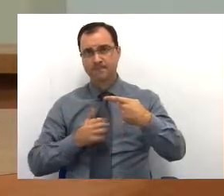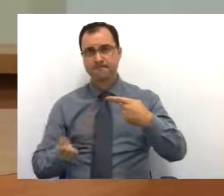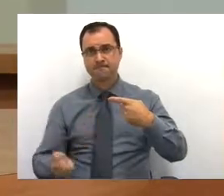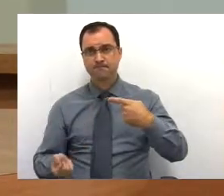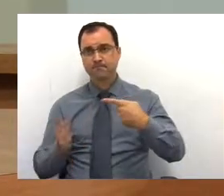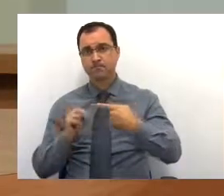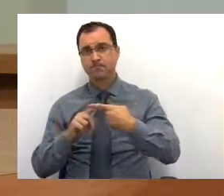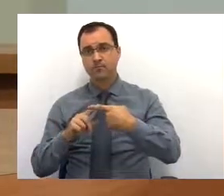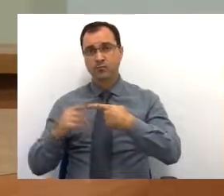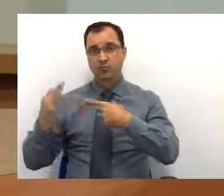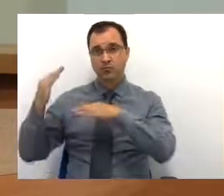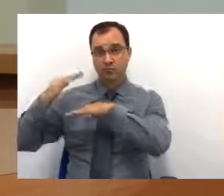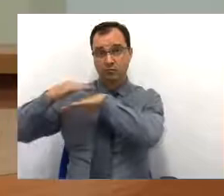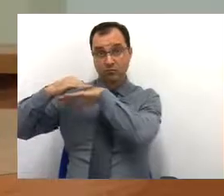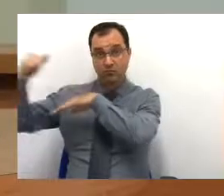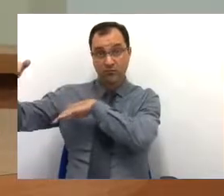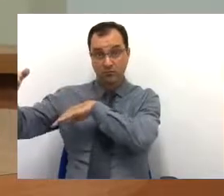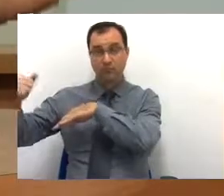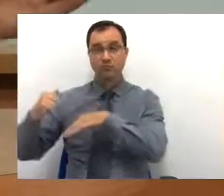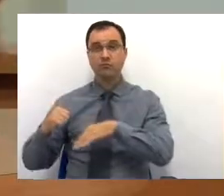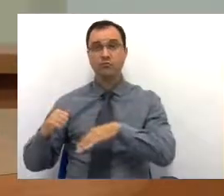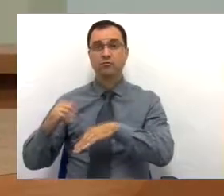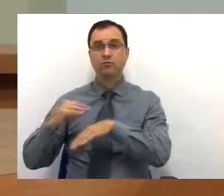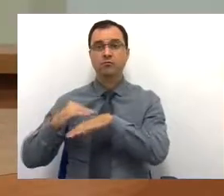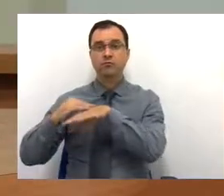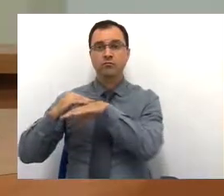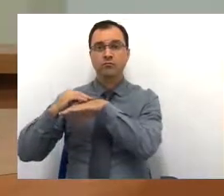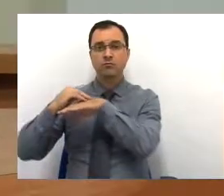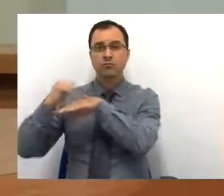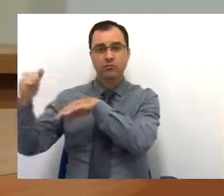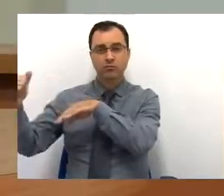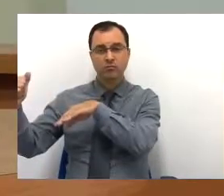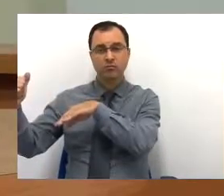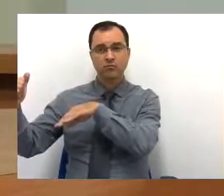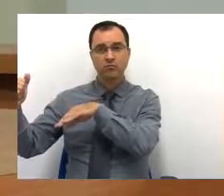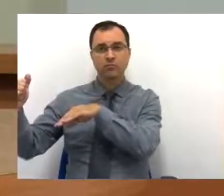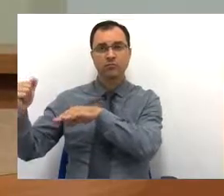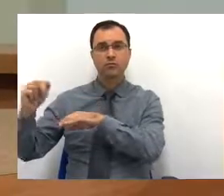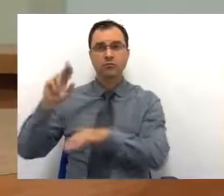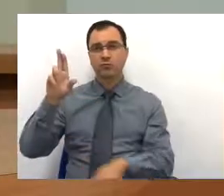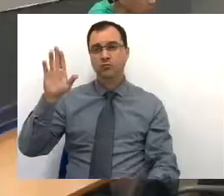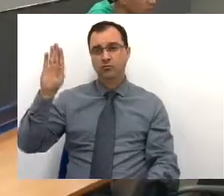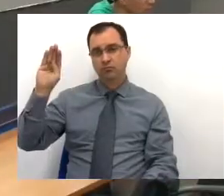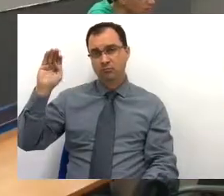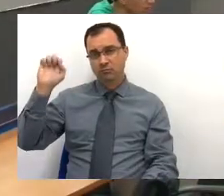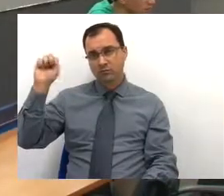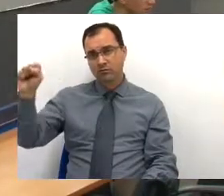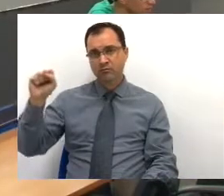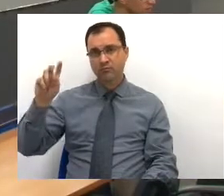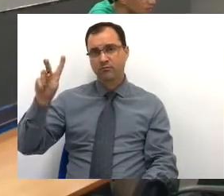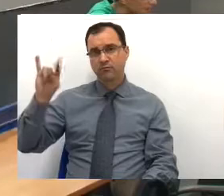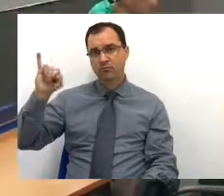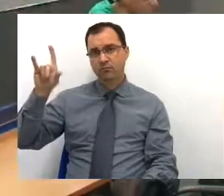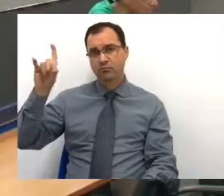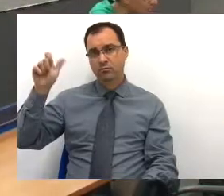porque eu fui chamado já, já comuniquei pessoalmente a vossa excelência, A UBS da Vila Carmela